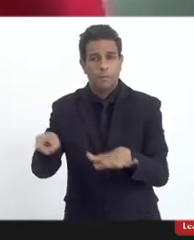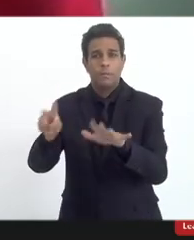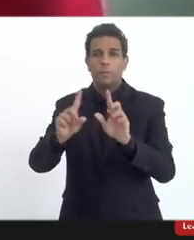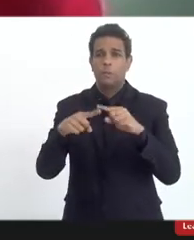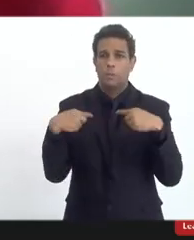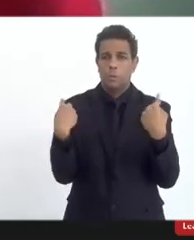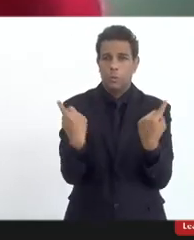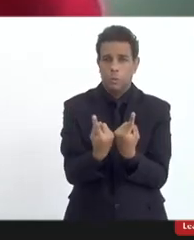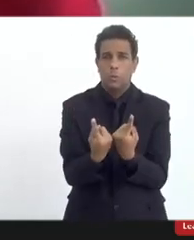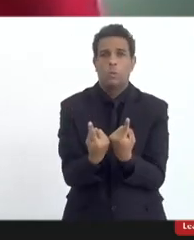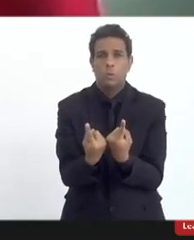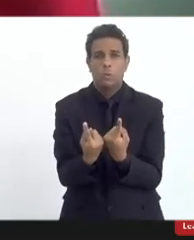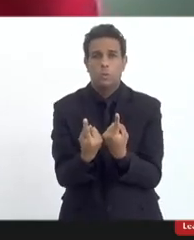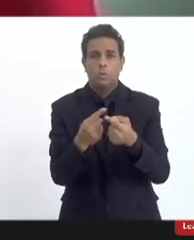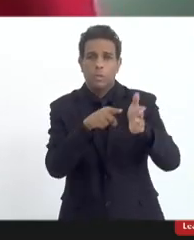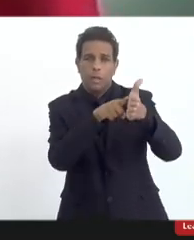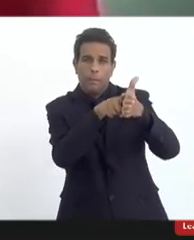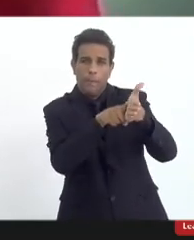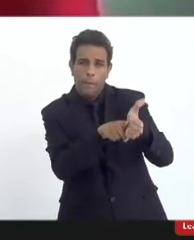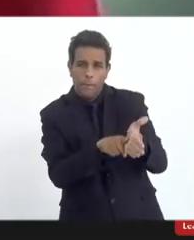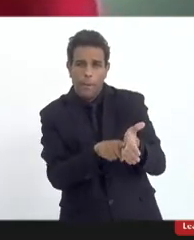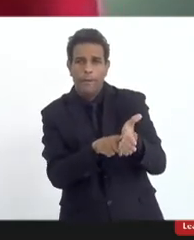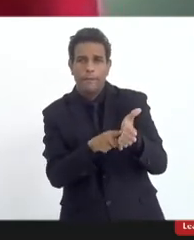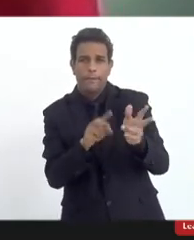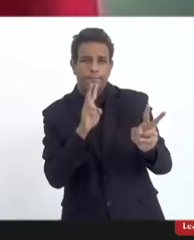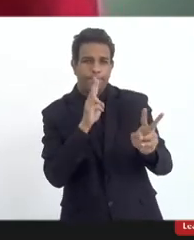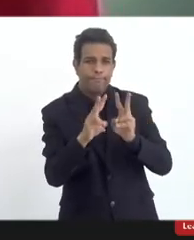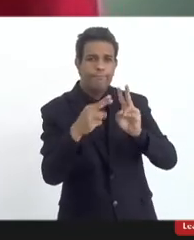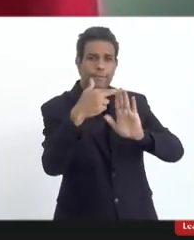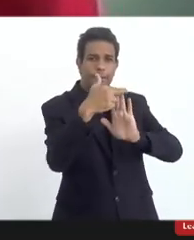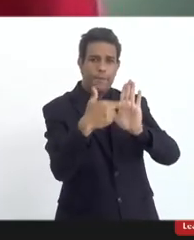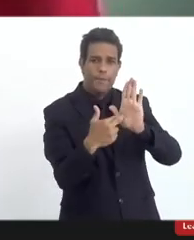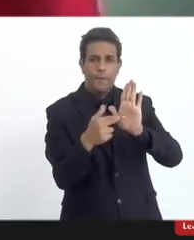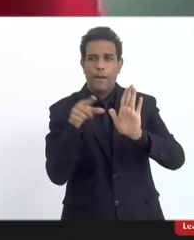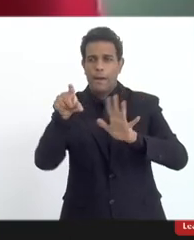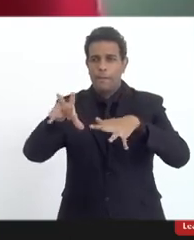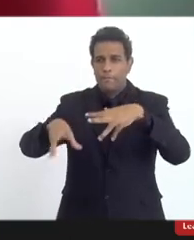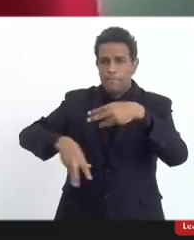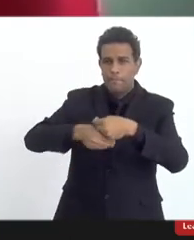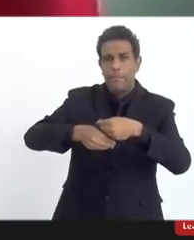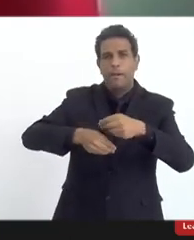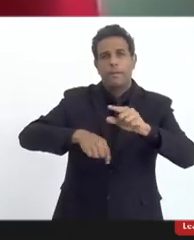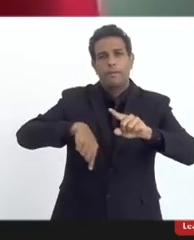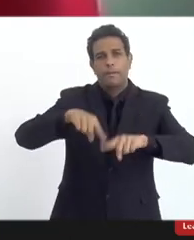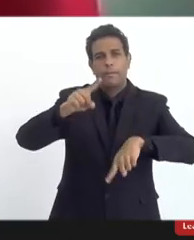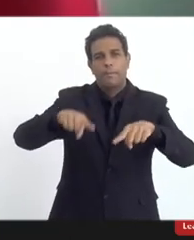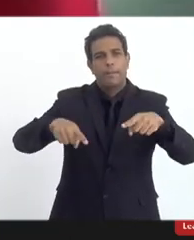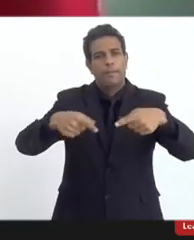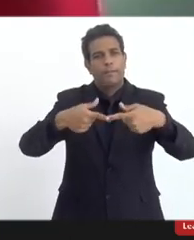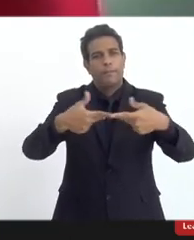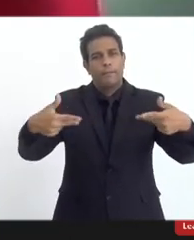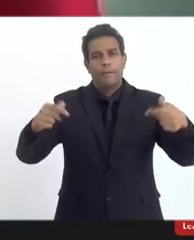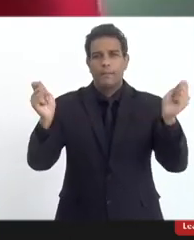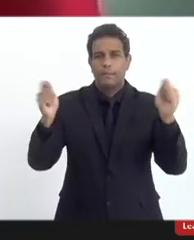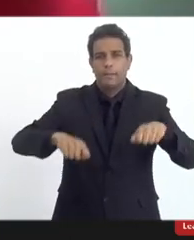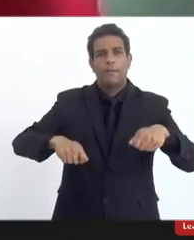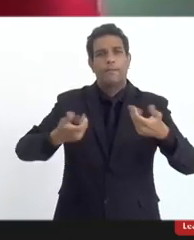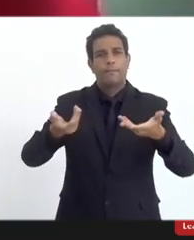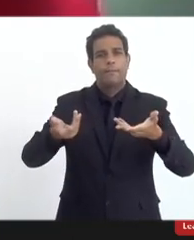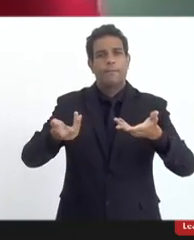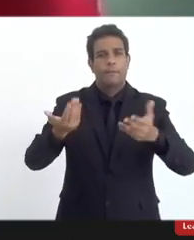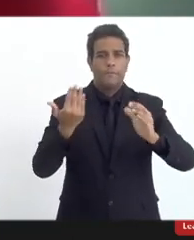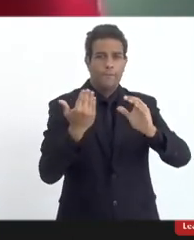reunião para análise do relatório esse material deputada Tia Ju a senhora tanto pode mandar pro nosso